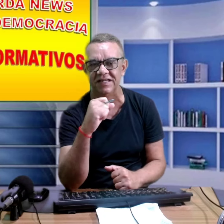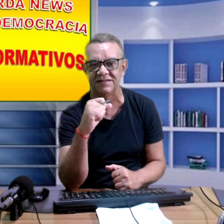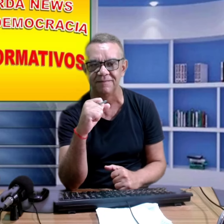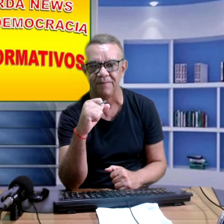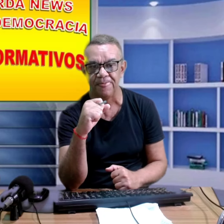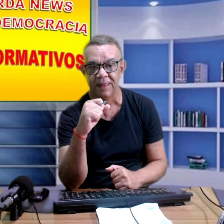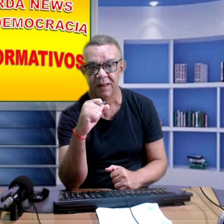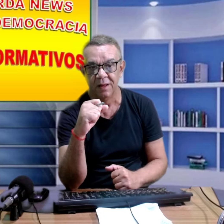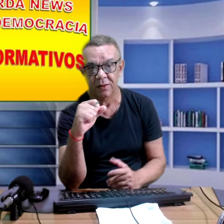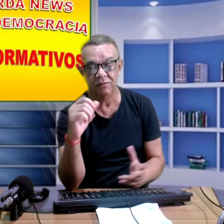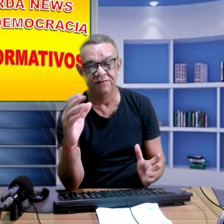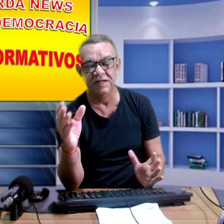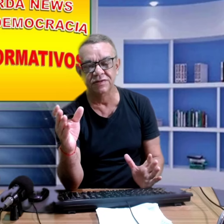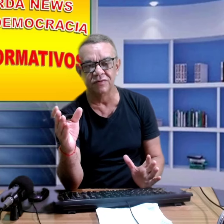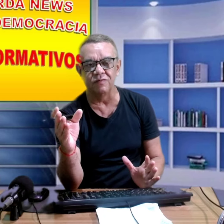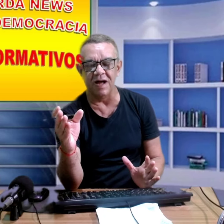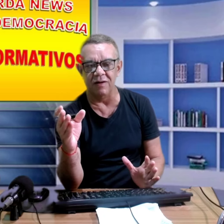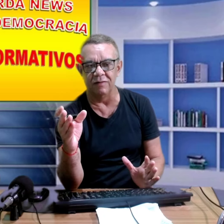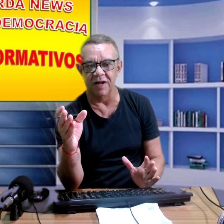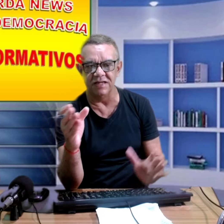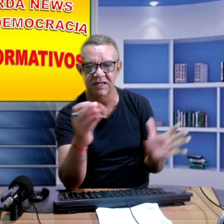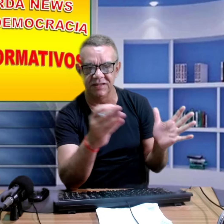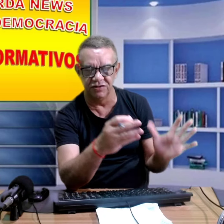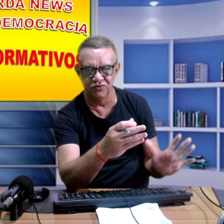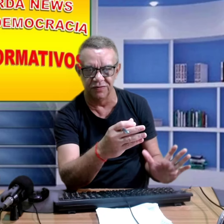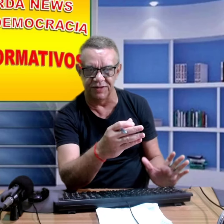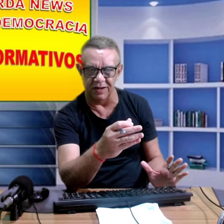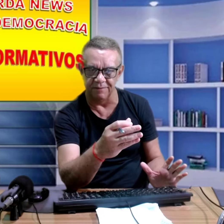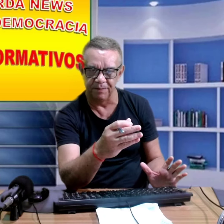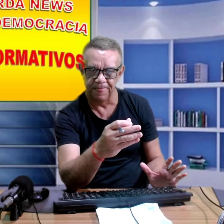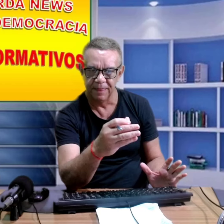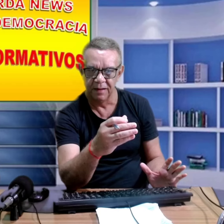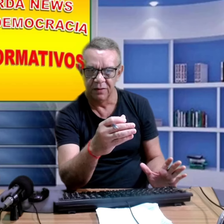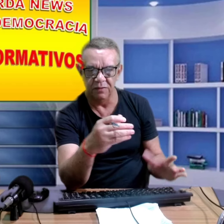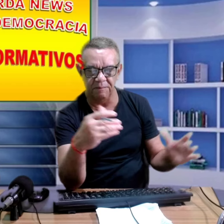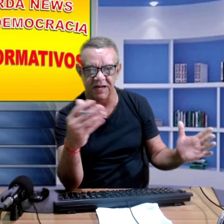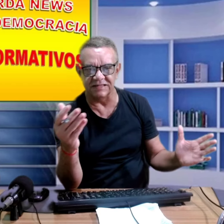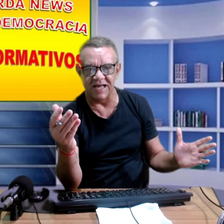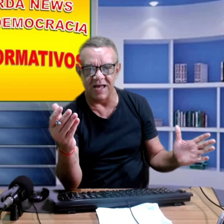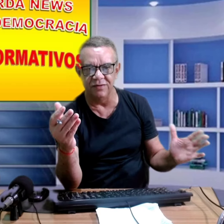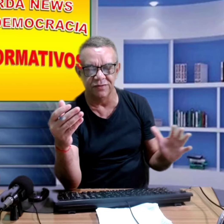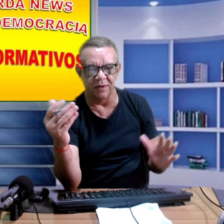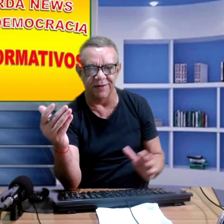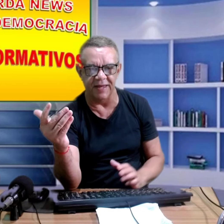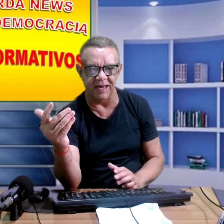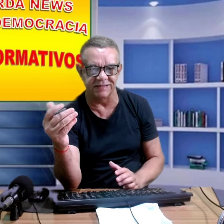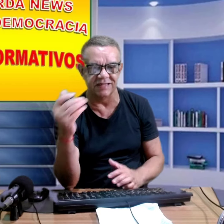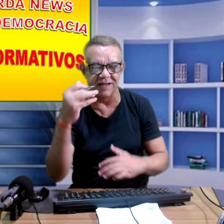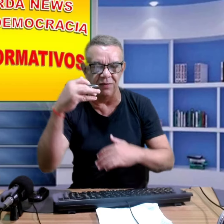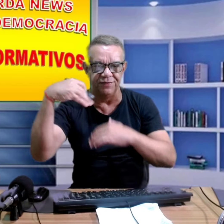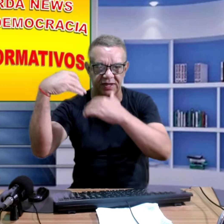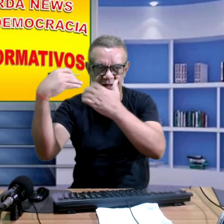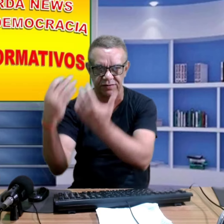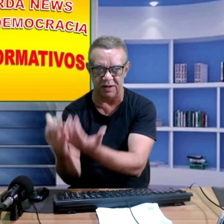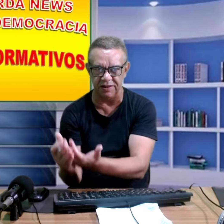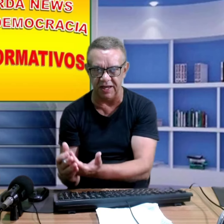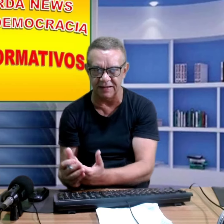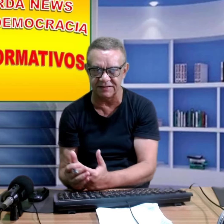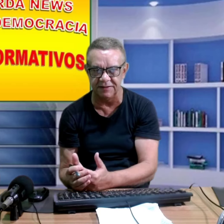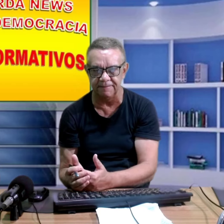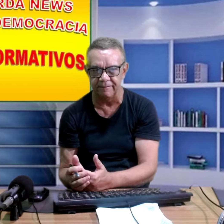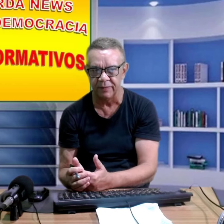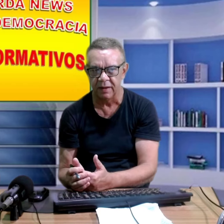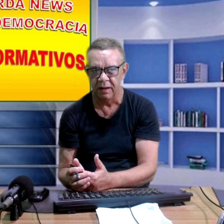vocês Um vídeo no qual a gente junta o empresário do Nordeste exaltando o